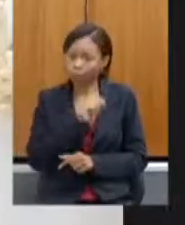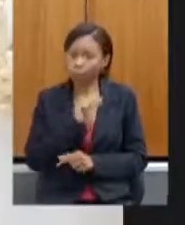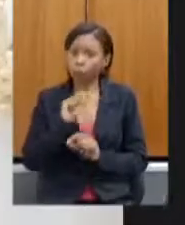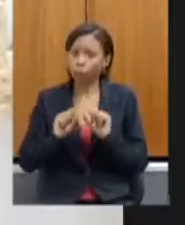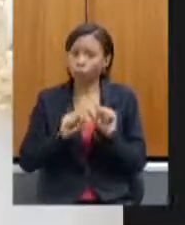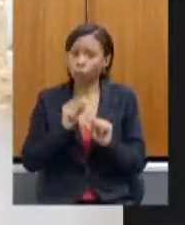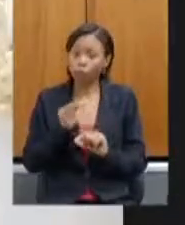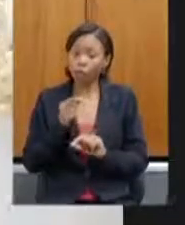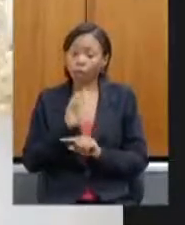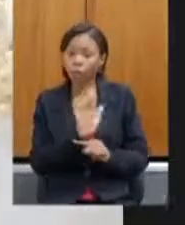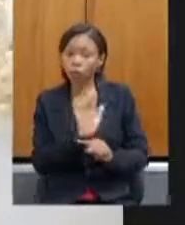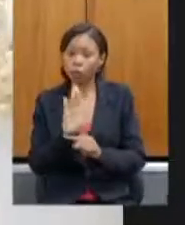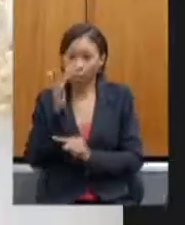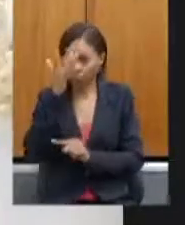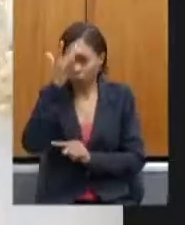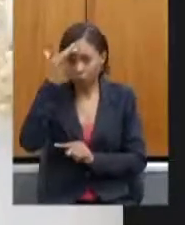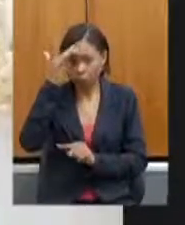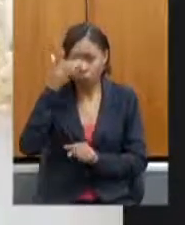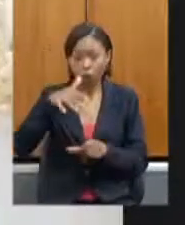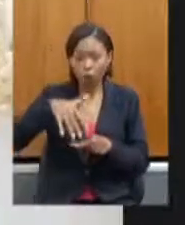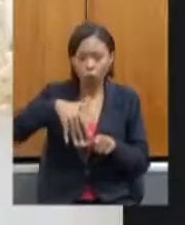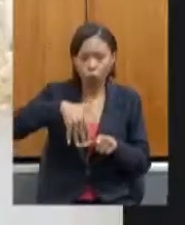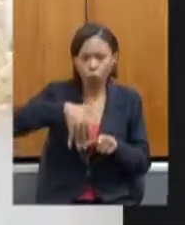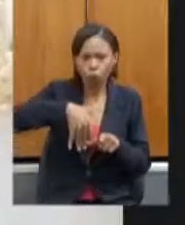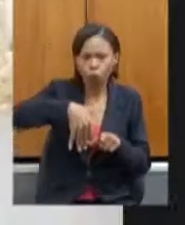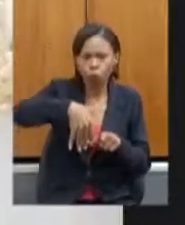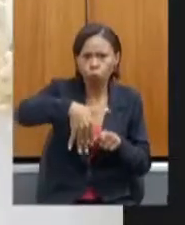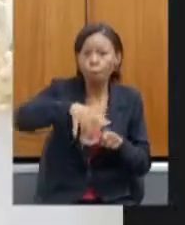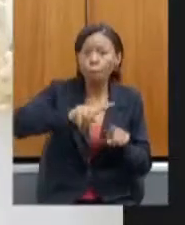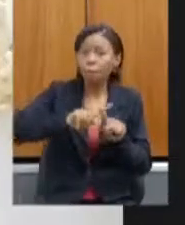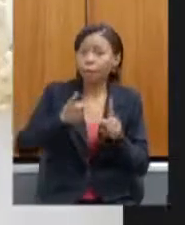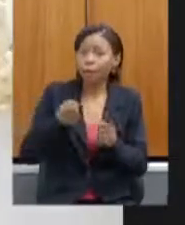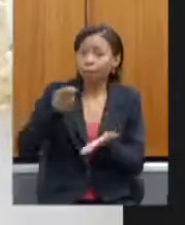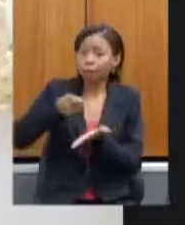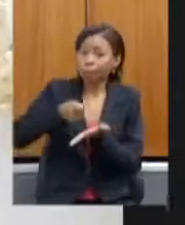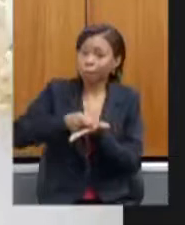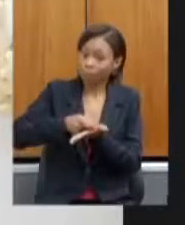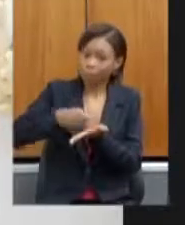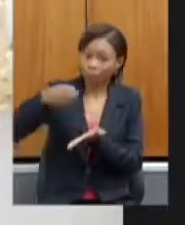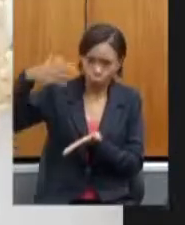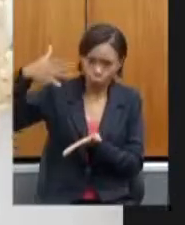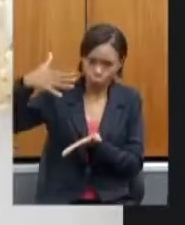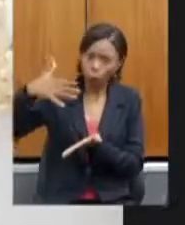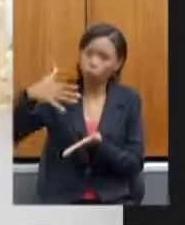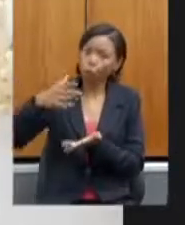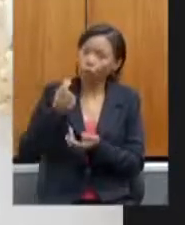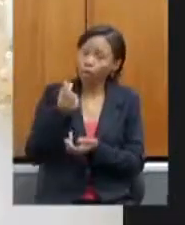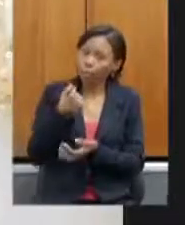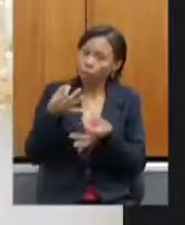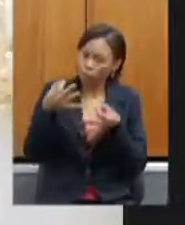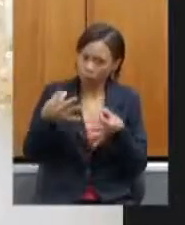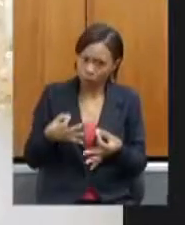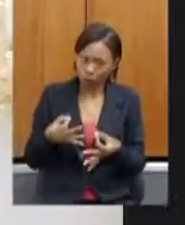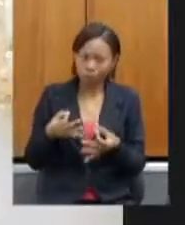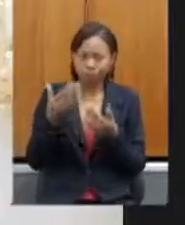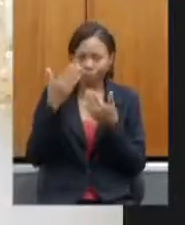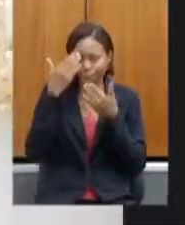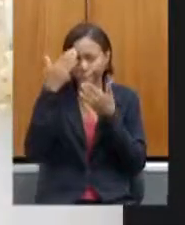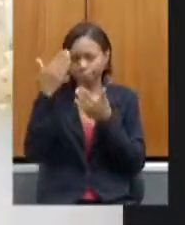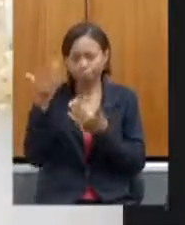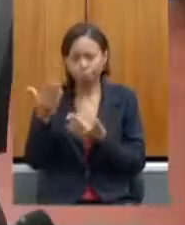nesse estado, mas com a tarifa de irrigante. no mais, parabéns, deputado coronel Henrique, mas muito obrigado a todos.